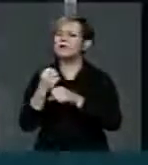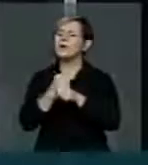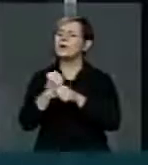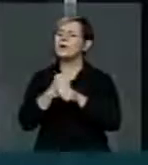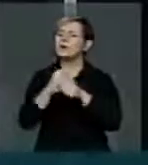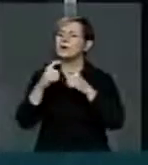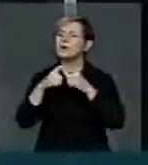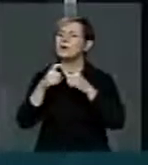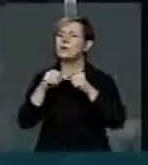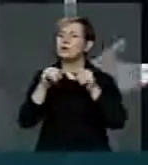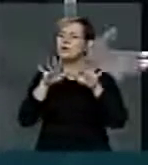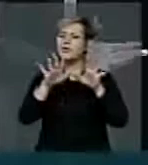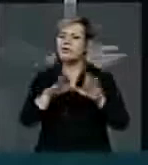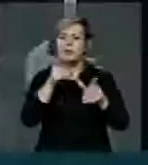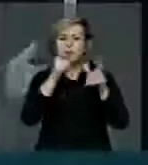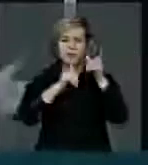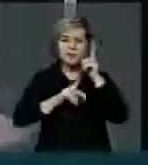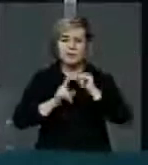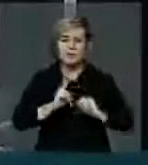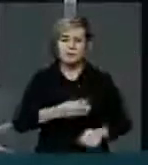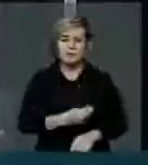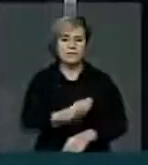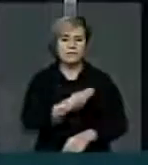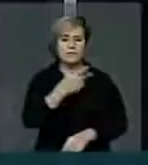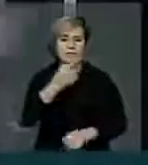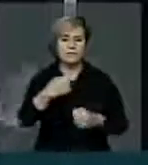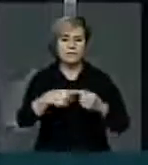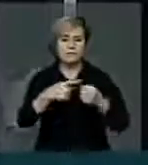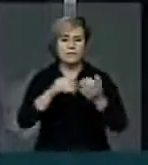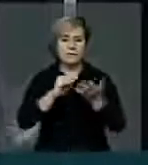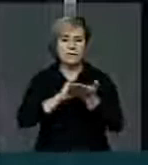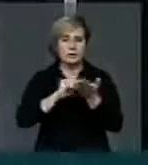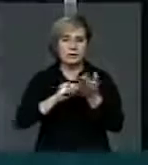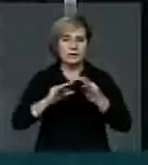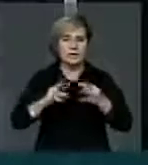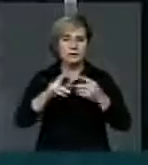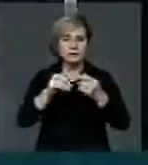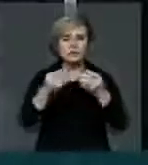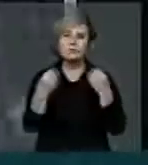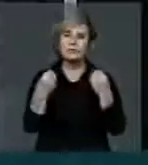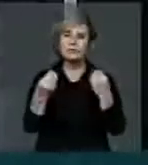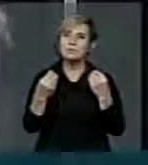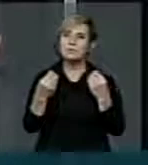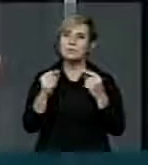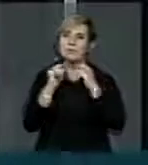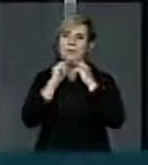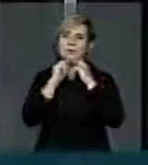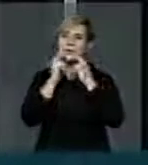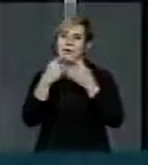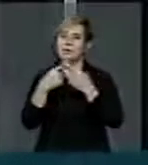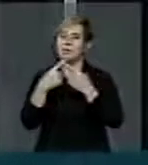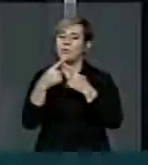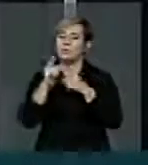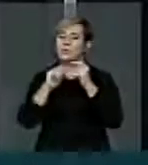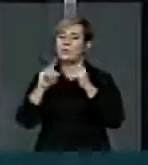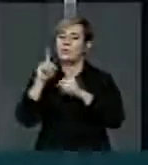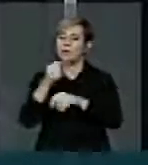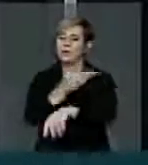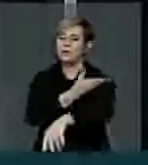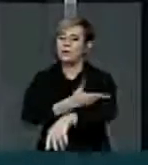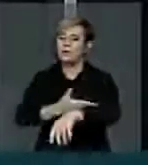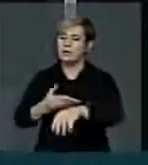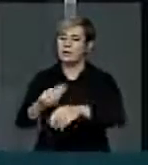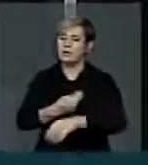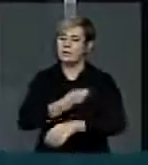disponibilidade para a cidade, não vai conseguir viver tempo nenhum. Porque quem vive medicina, quem fez medicina, quem praticou medicina, como eu, por 40 anos,